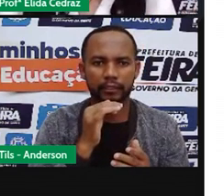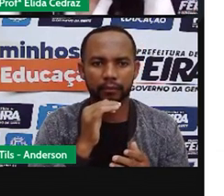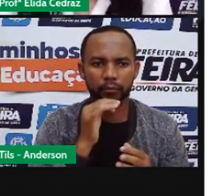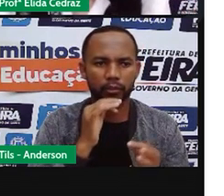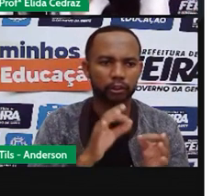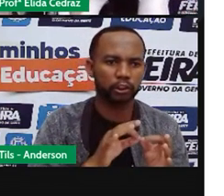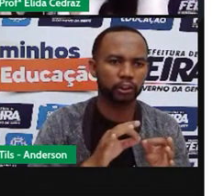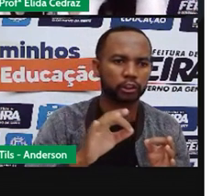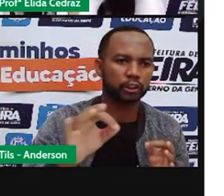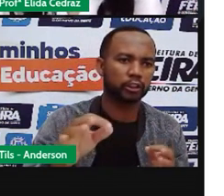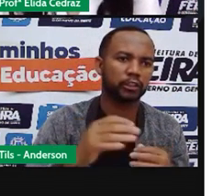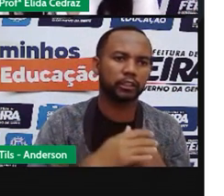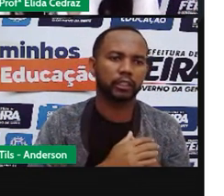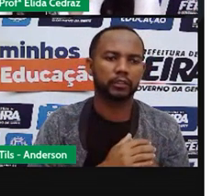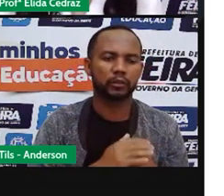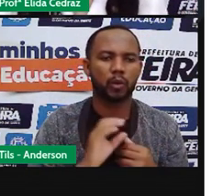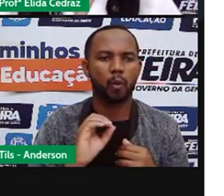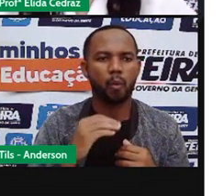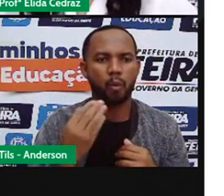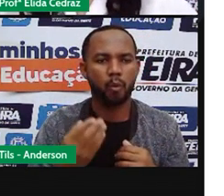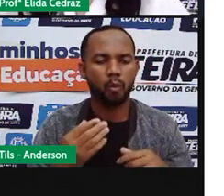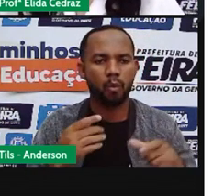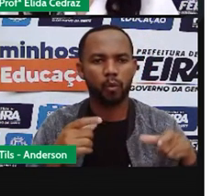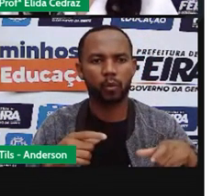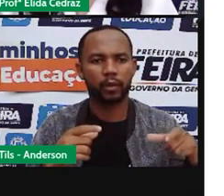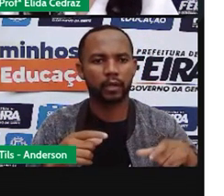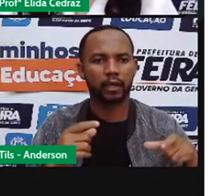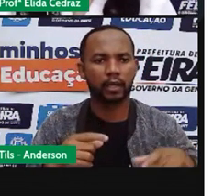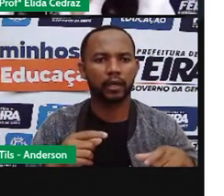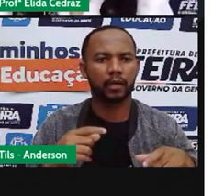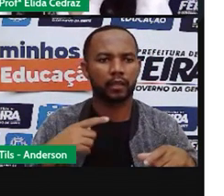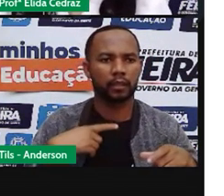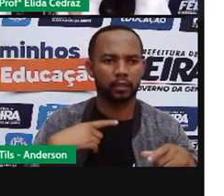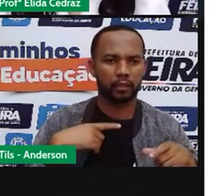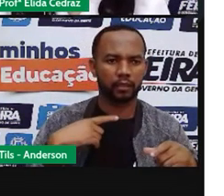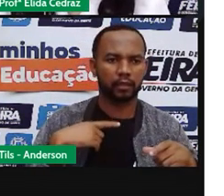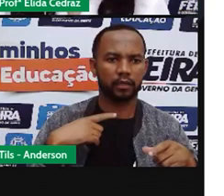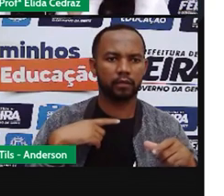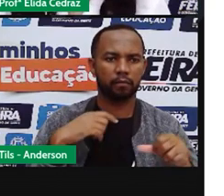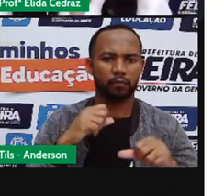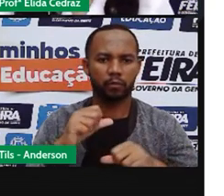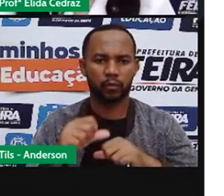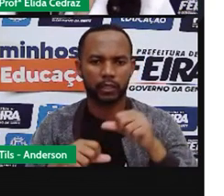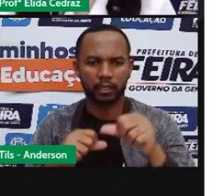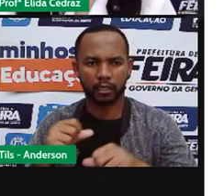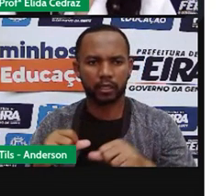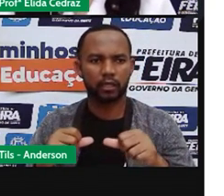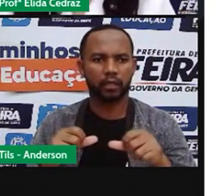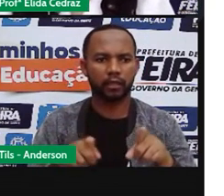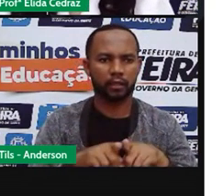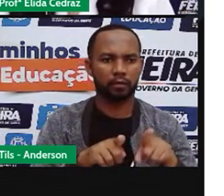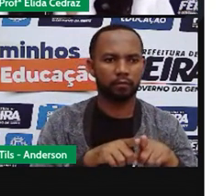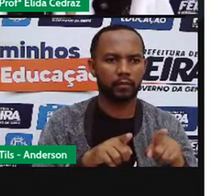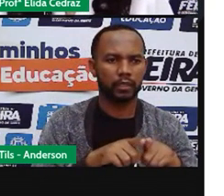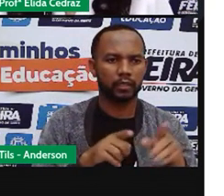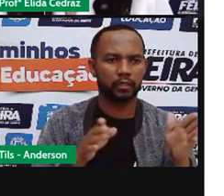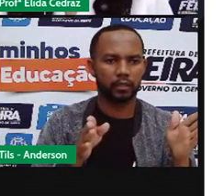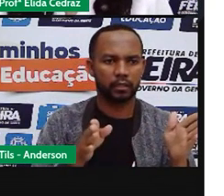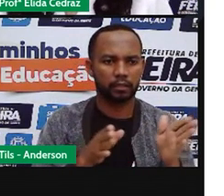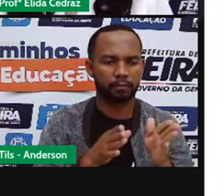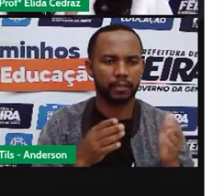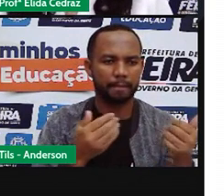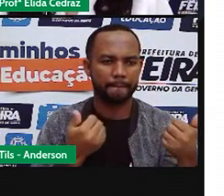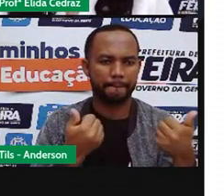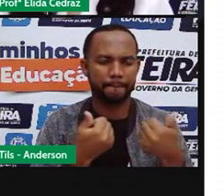distância, com o posicionamento, a sombra vai mudar de tamanho. Ela vai ficar bem